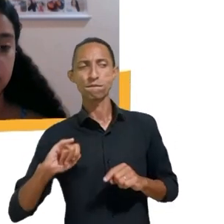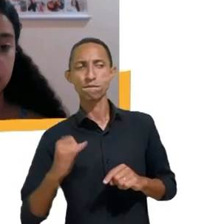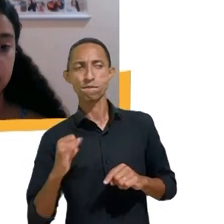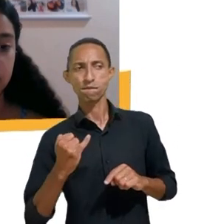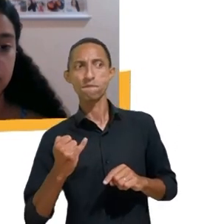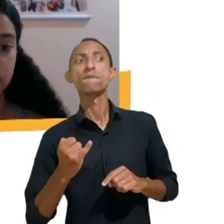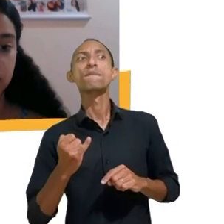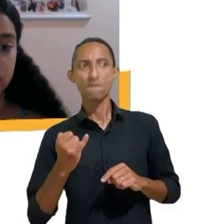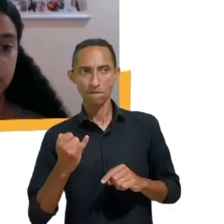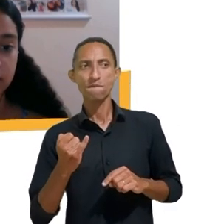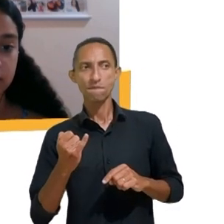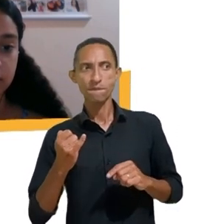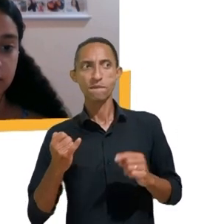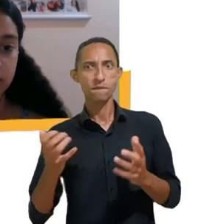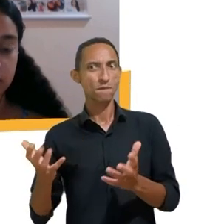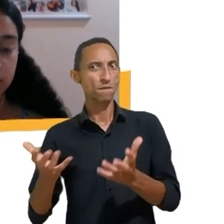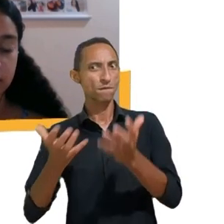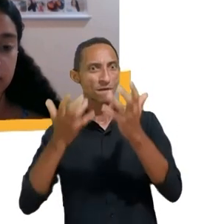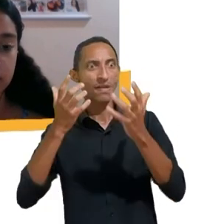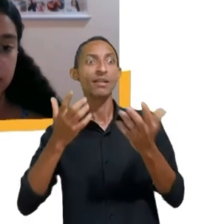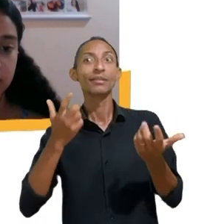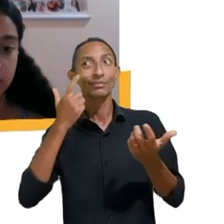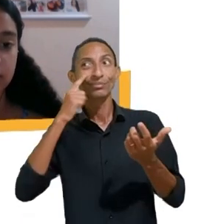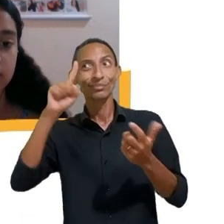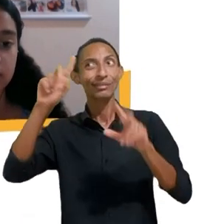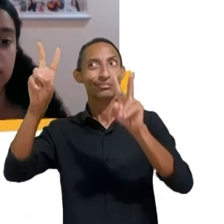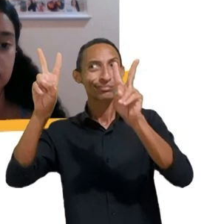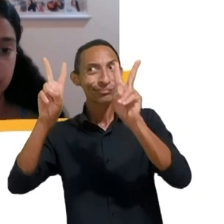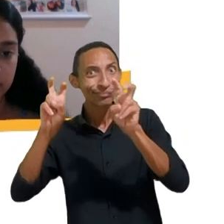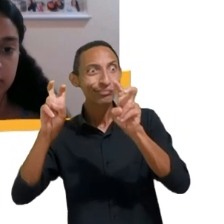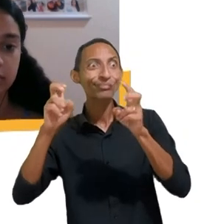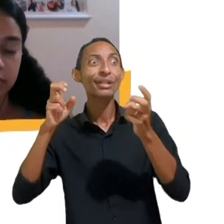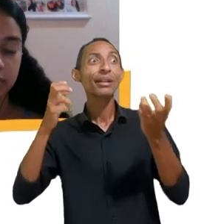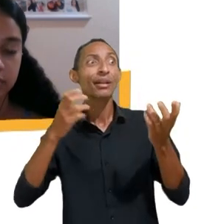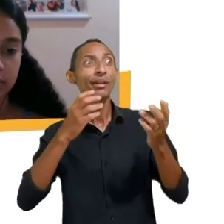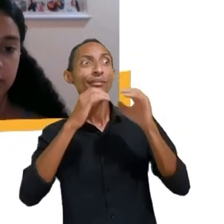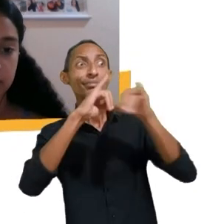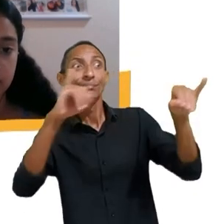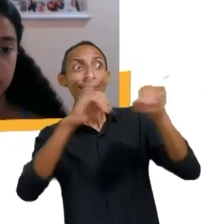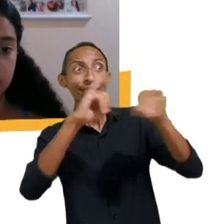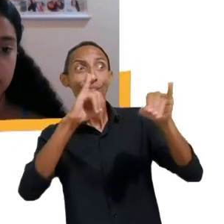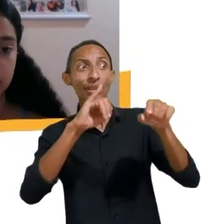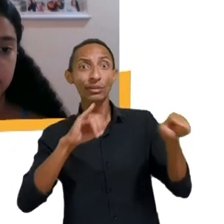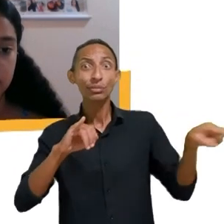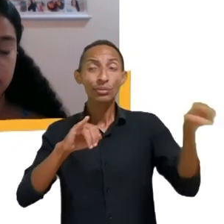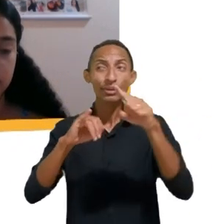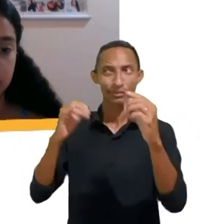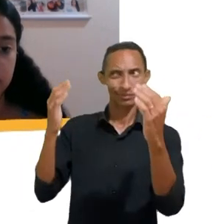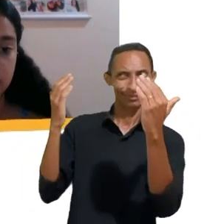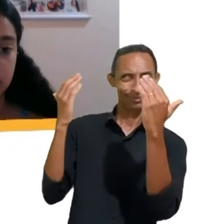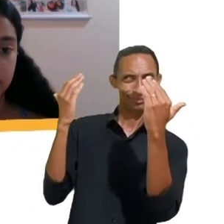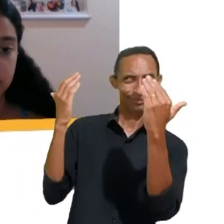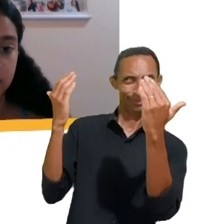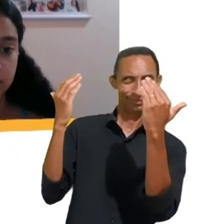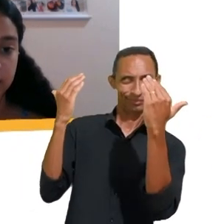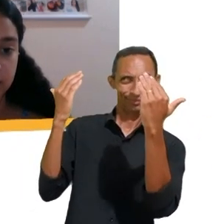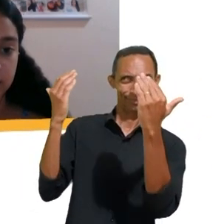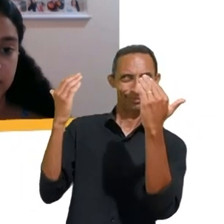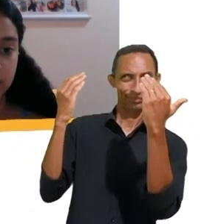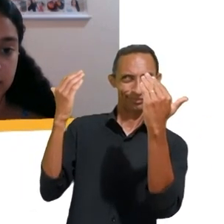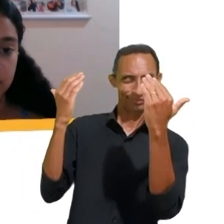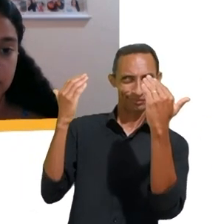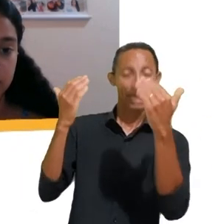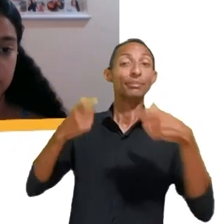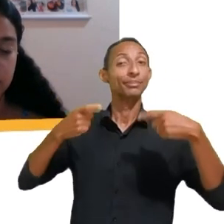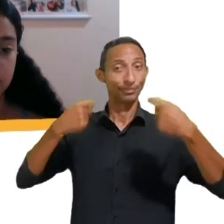dos conteúdos das iniciativas das ofertas e fazer valer sim a nossa voz e fazer valer os nossos dados a